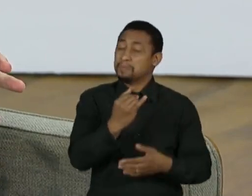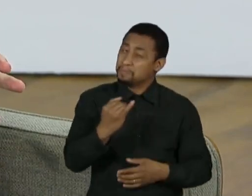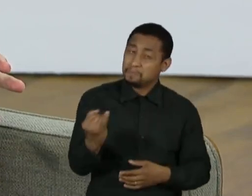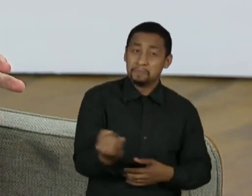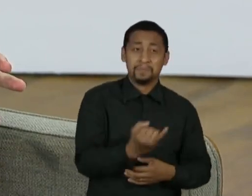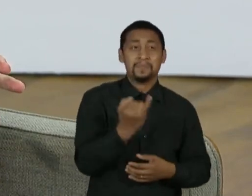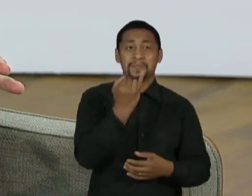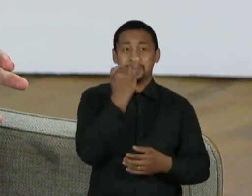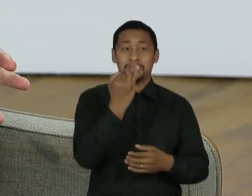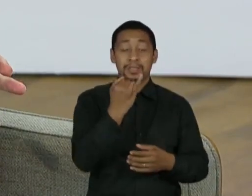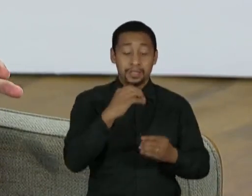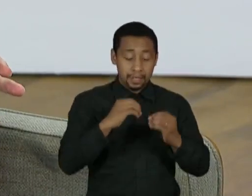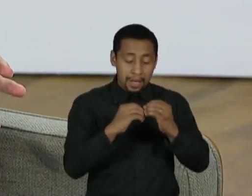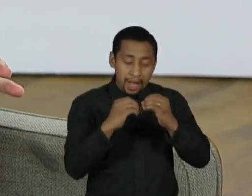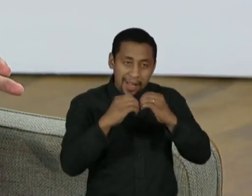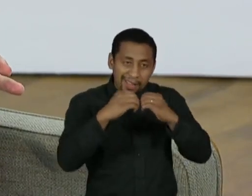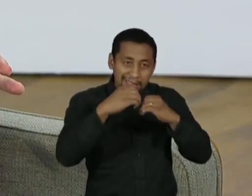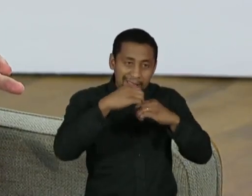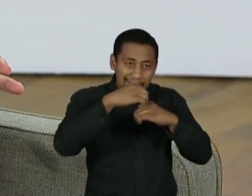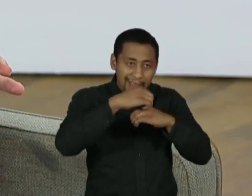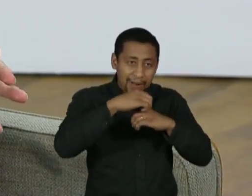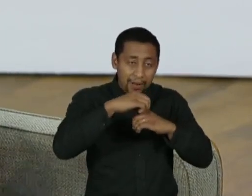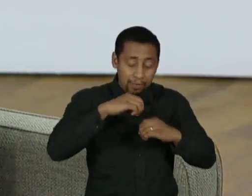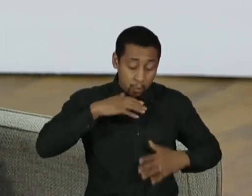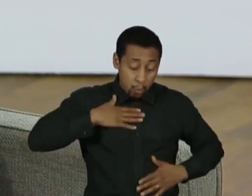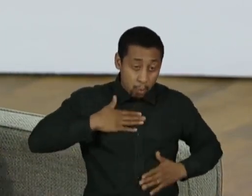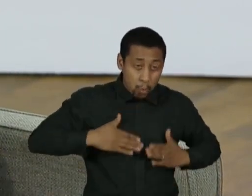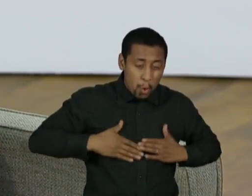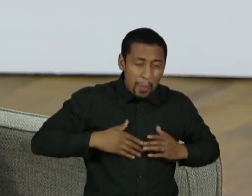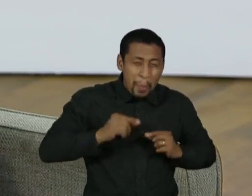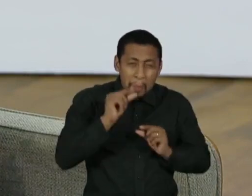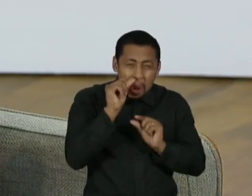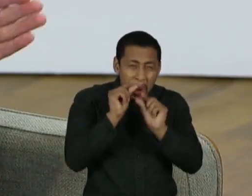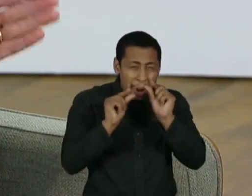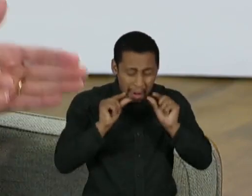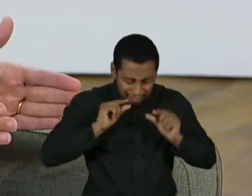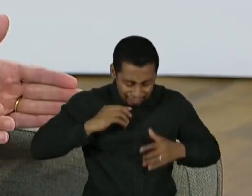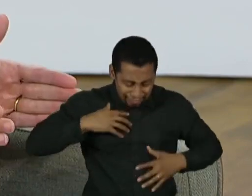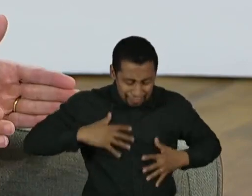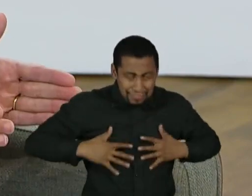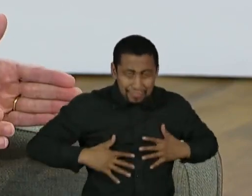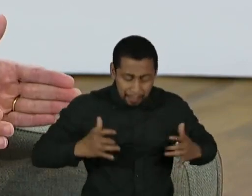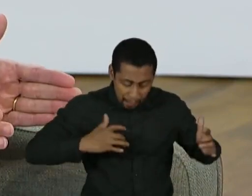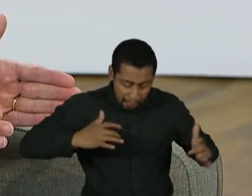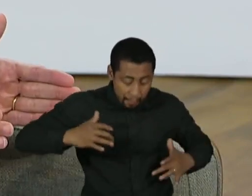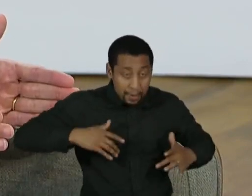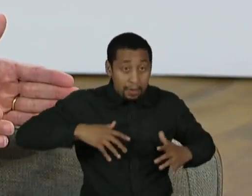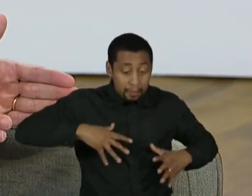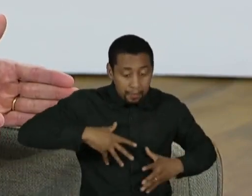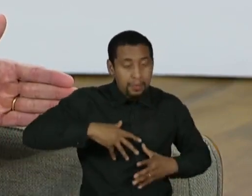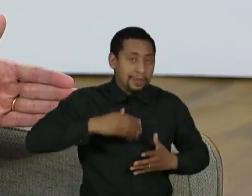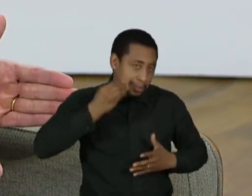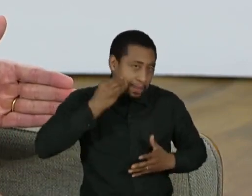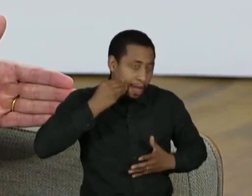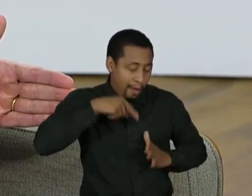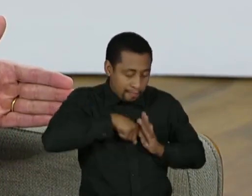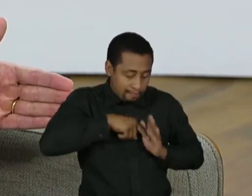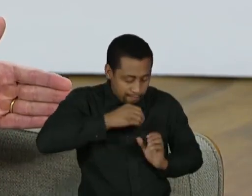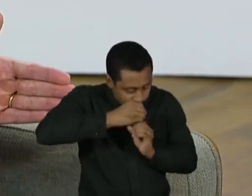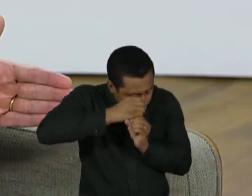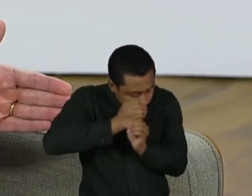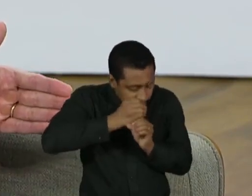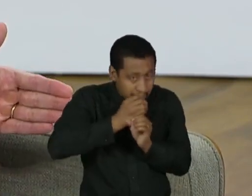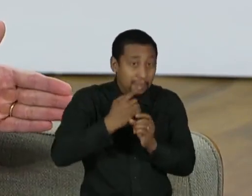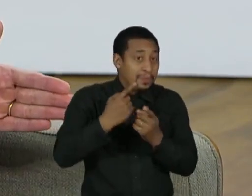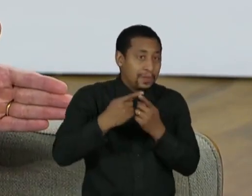pesquisa de células microscópicas no corpo. Porque, hoje em dia, quando a gente trata uma paciente de câncer de mama, a gente faz, muitas vezes,